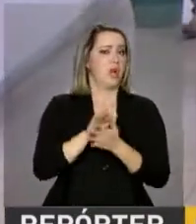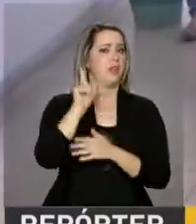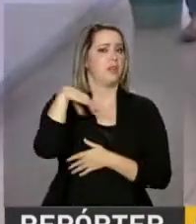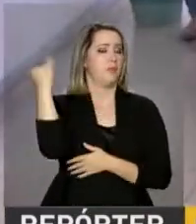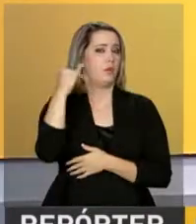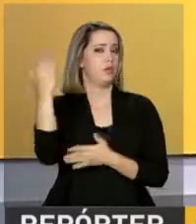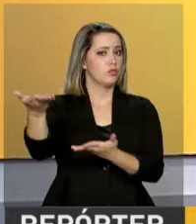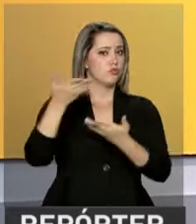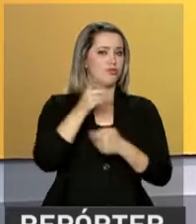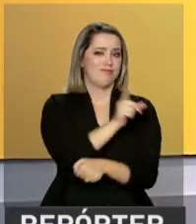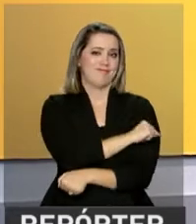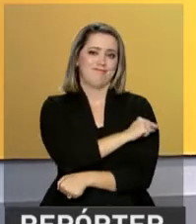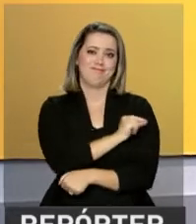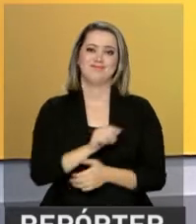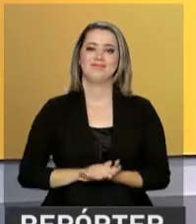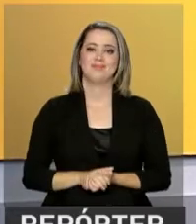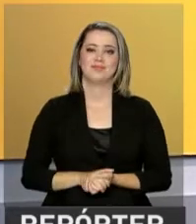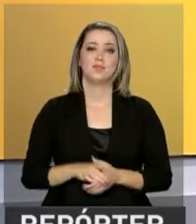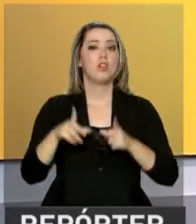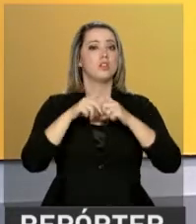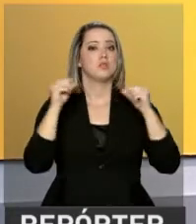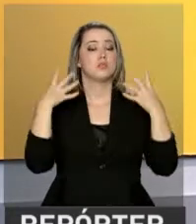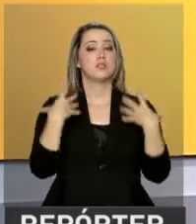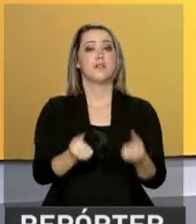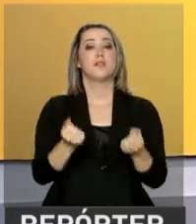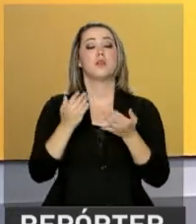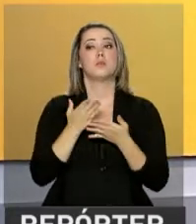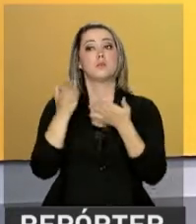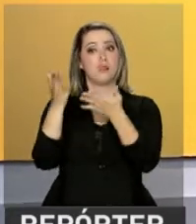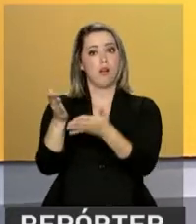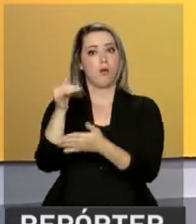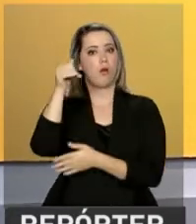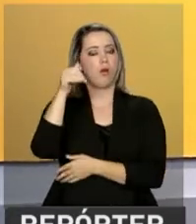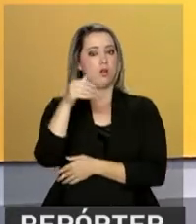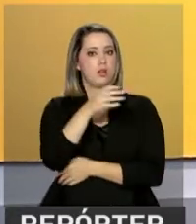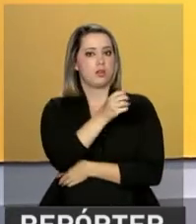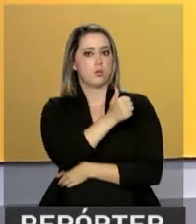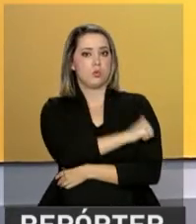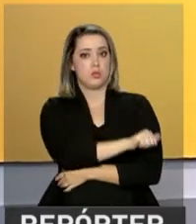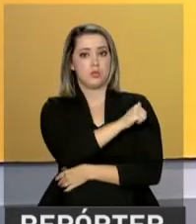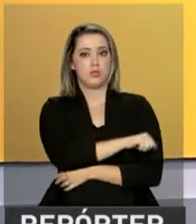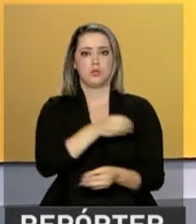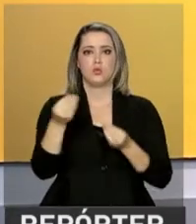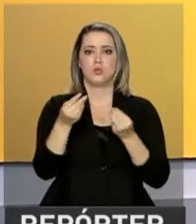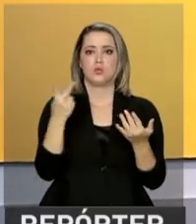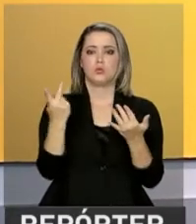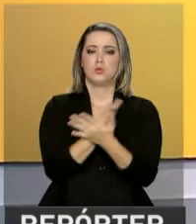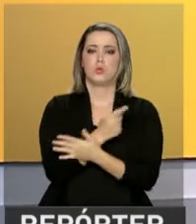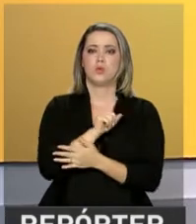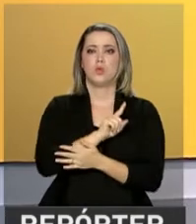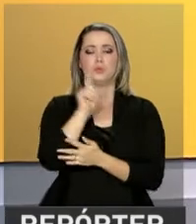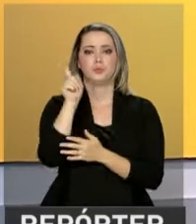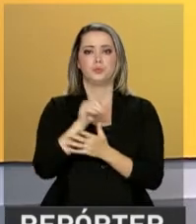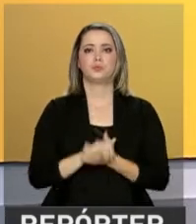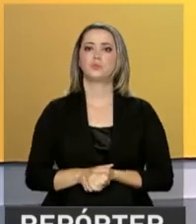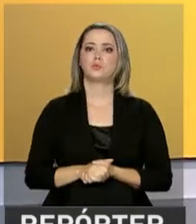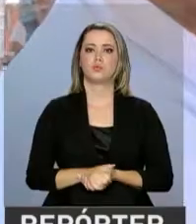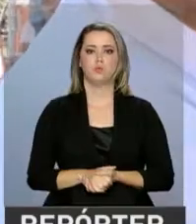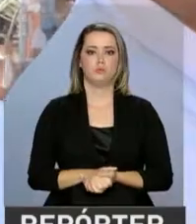importante. E de Brasília, gente vai agora para o Rio de Janeiro, ver como foi a mobilização por lá.